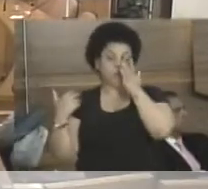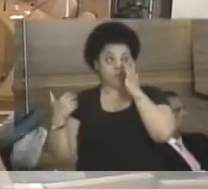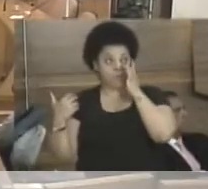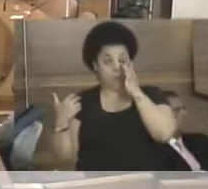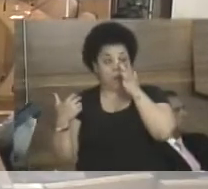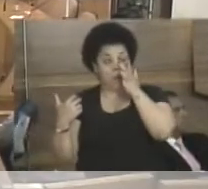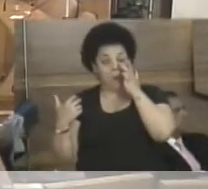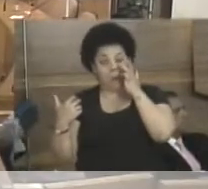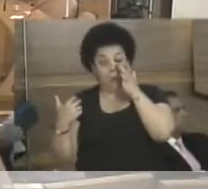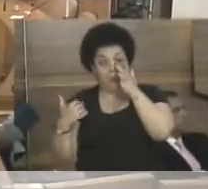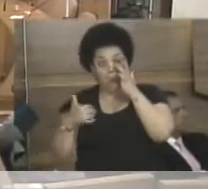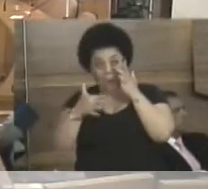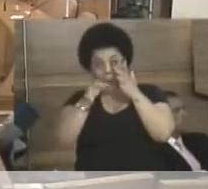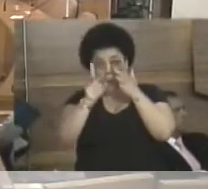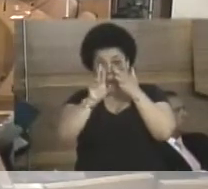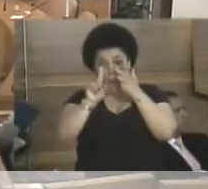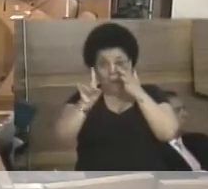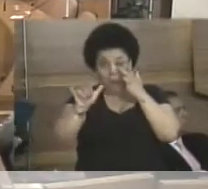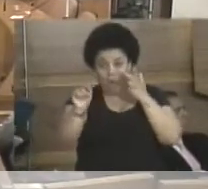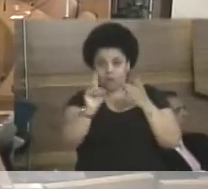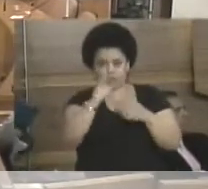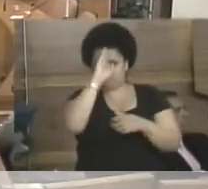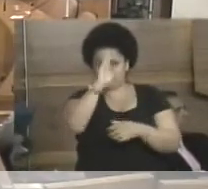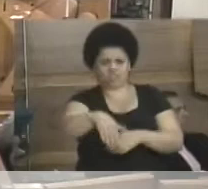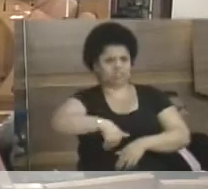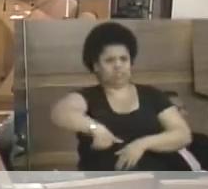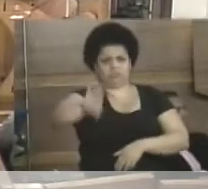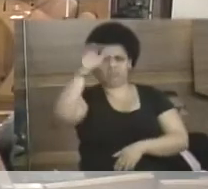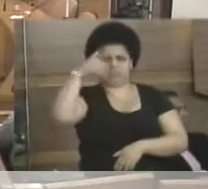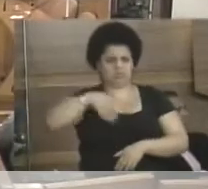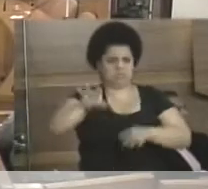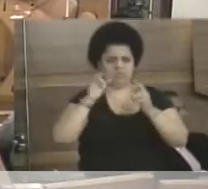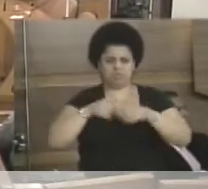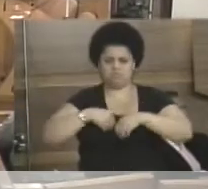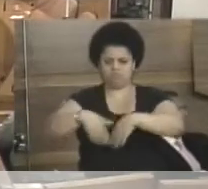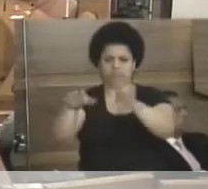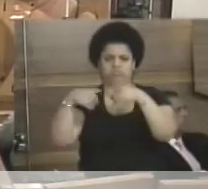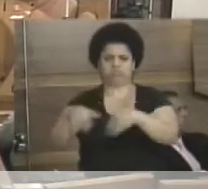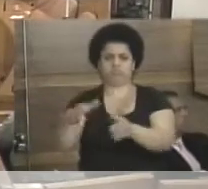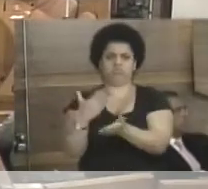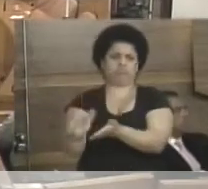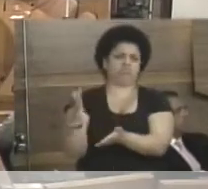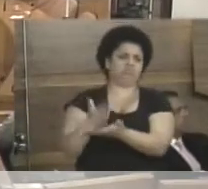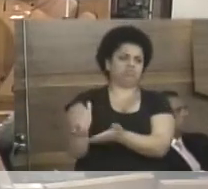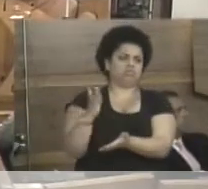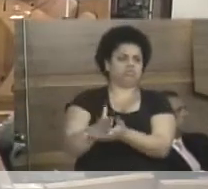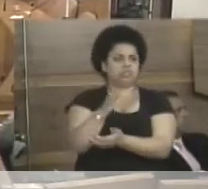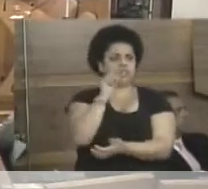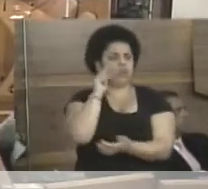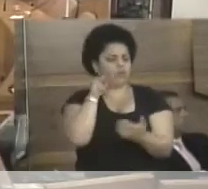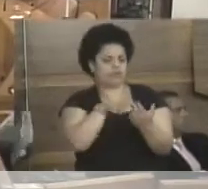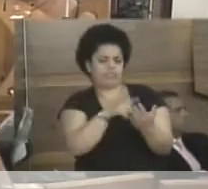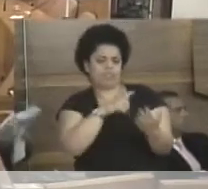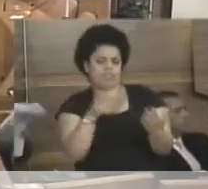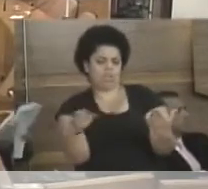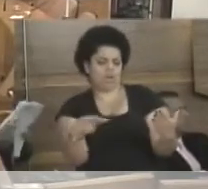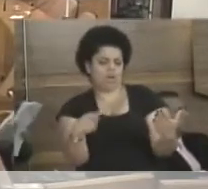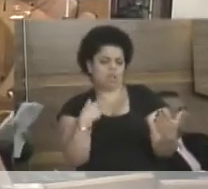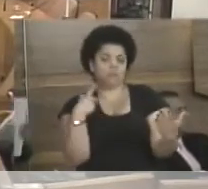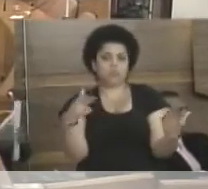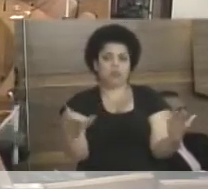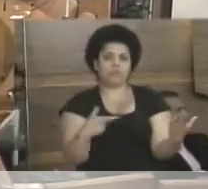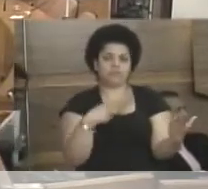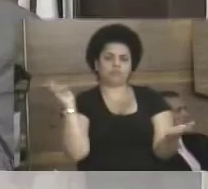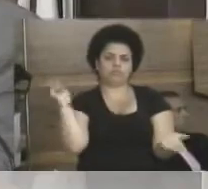passada, fizeram, não foram 10 dias, não. Deixaram direto. Eu não sei porquê. Porque se eu vejo alguma coisa que está errada, como eu venho fazendo